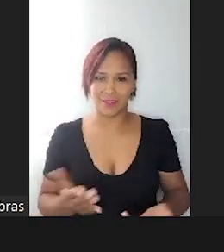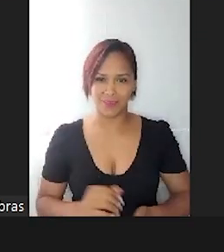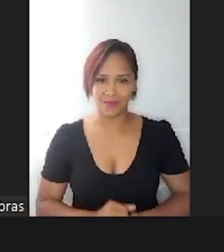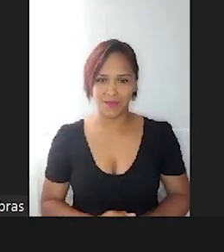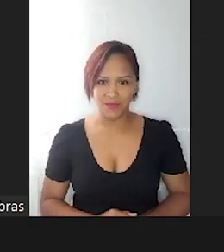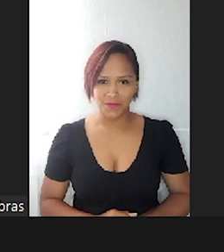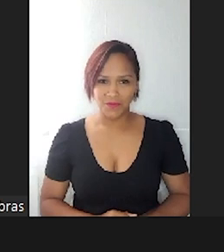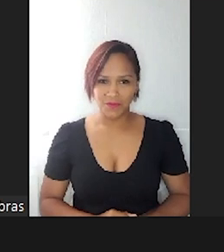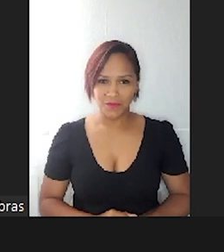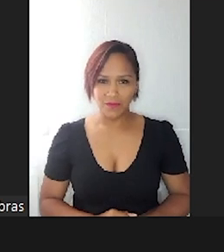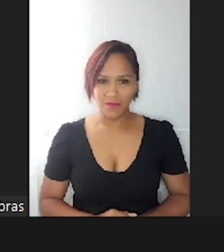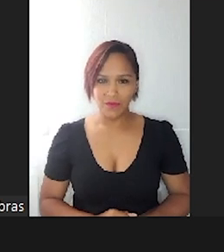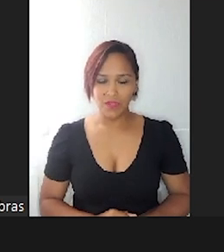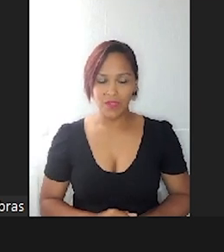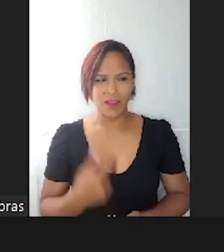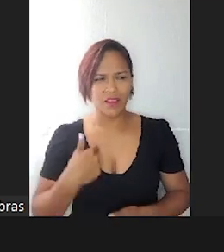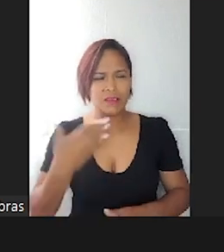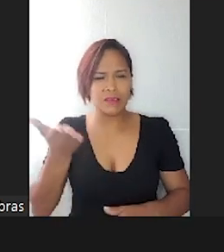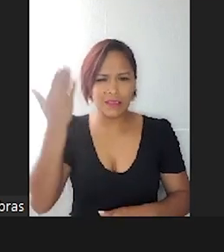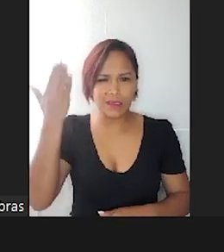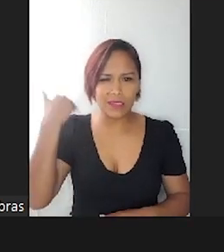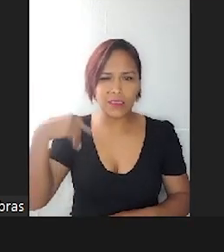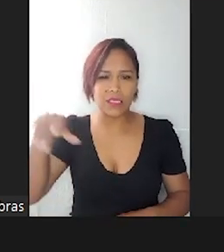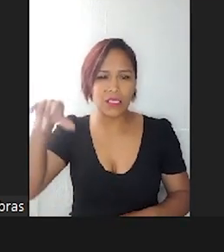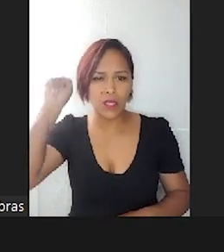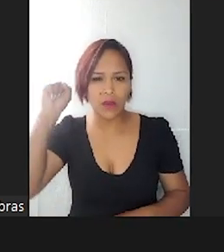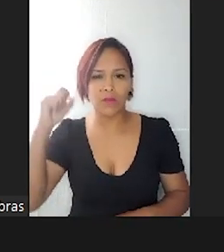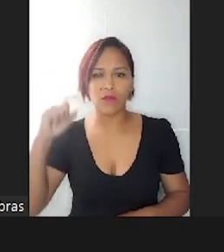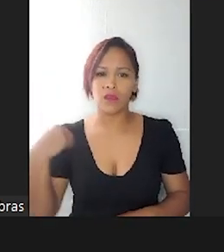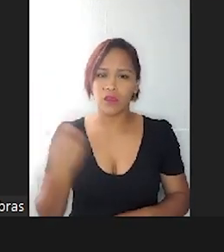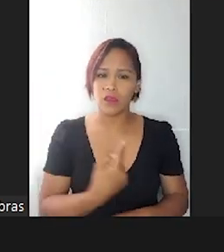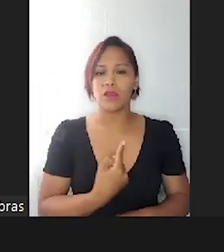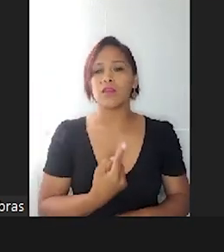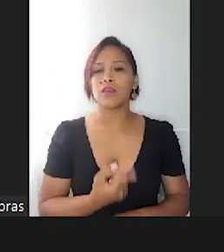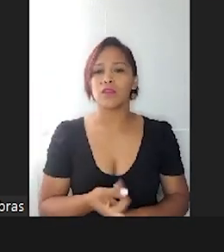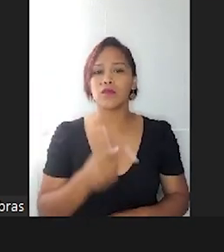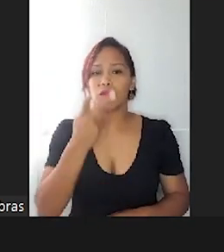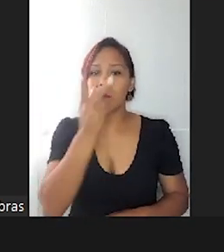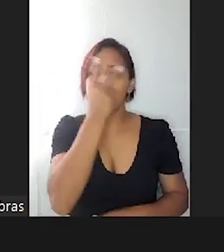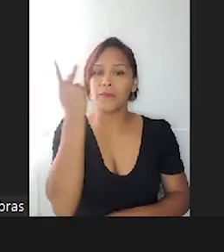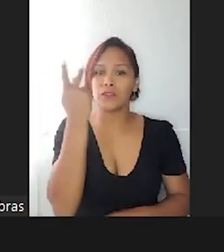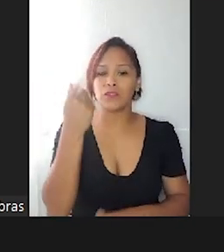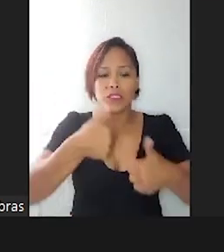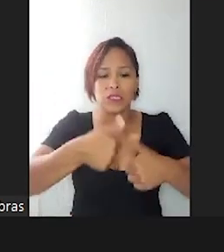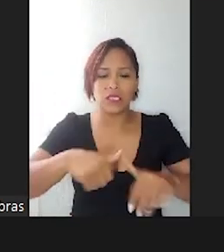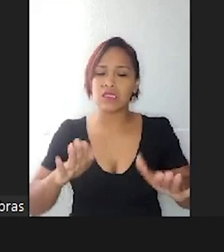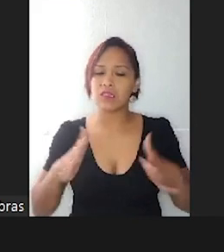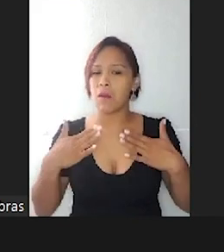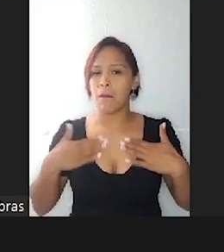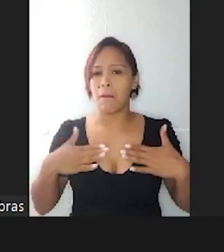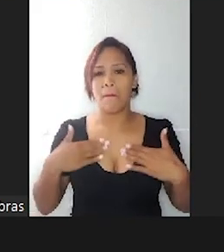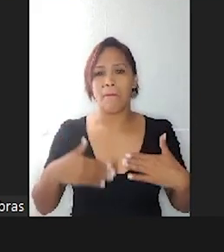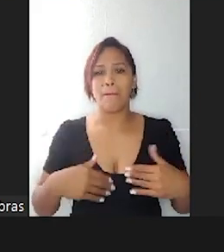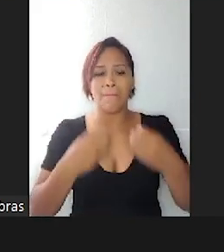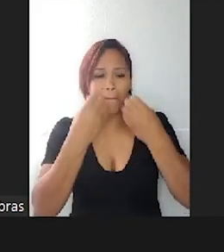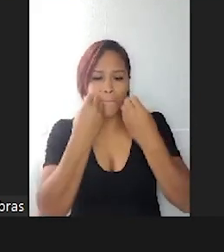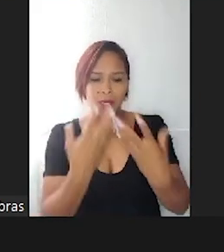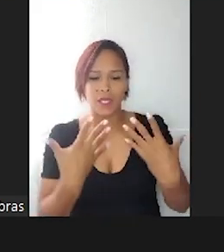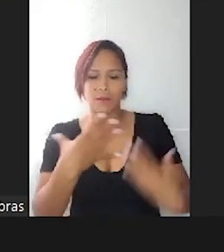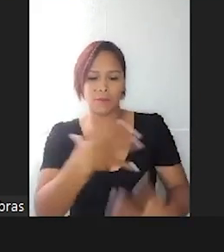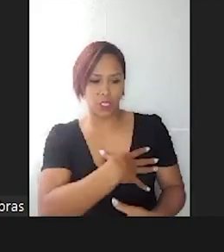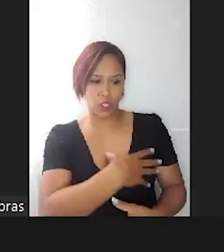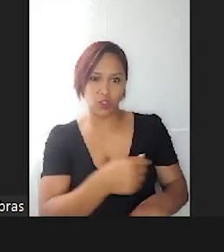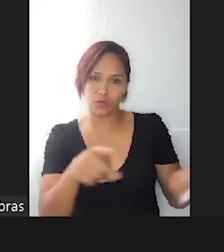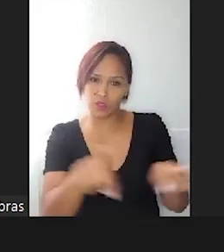Eu ouvia que a gente tinha que estar bem para que os nossos filhos ficassem bem. Quem nunca